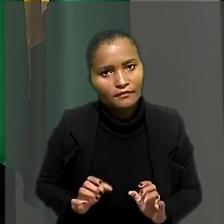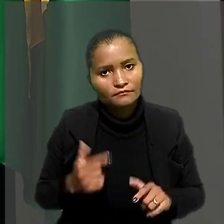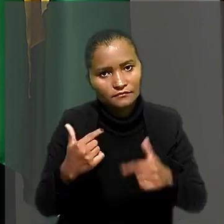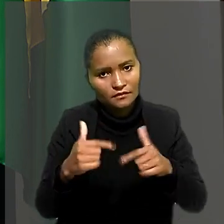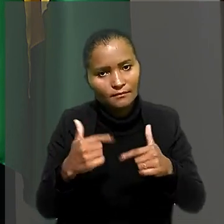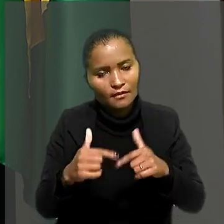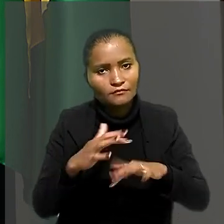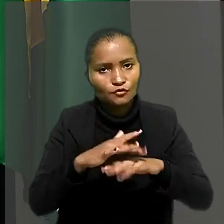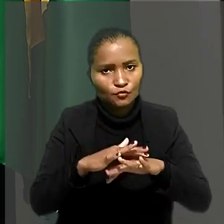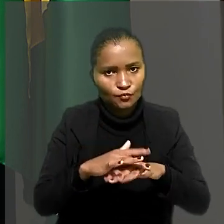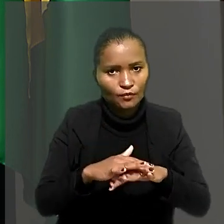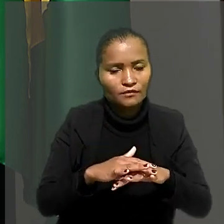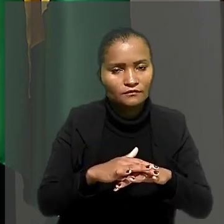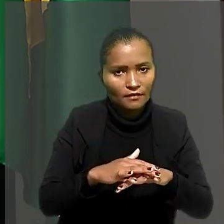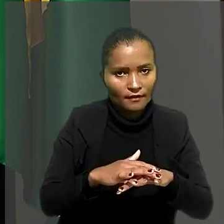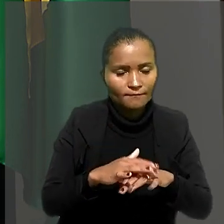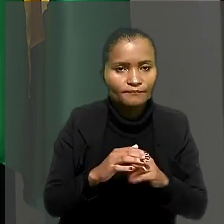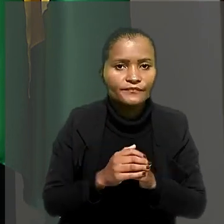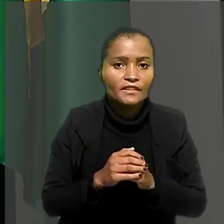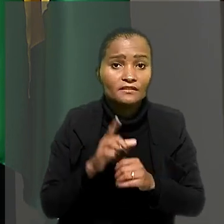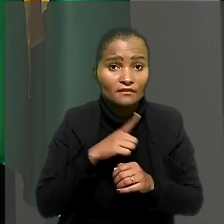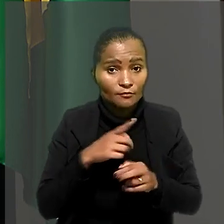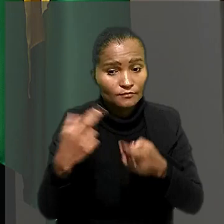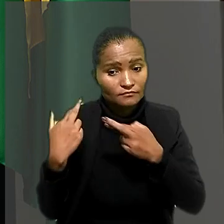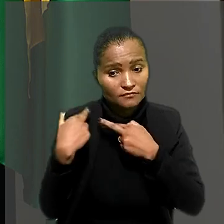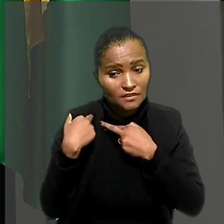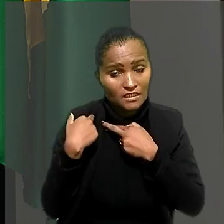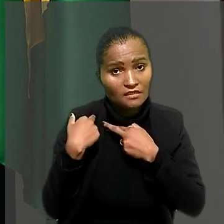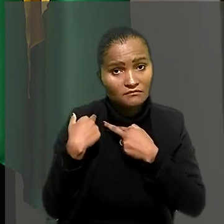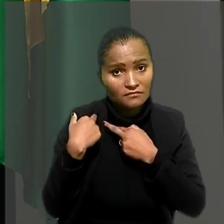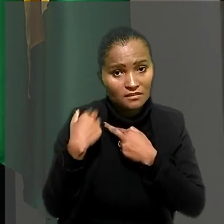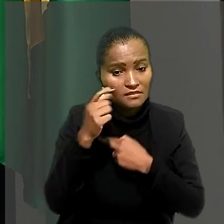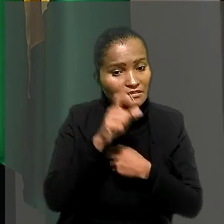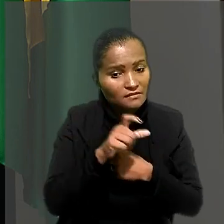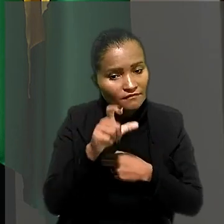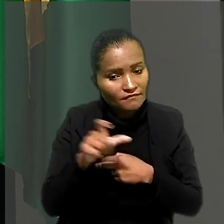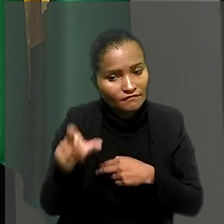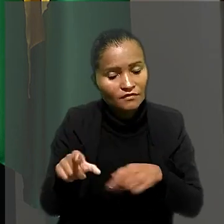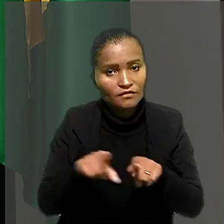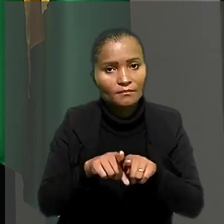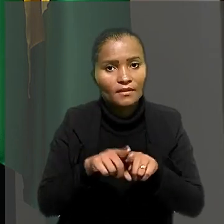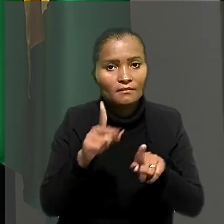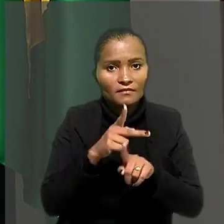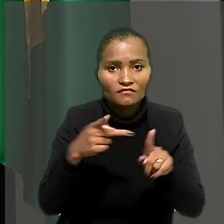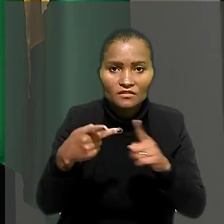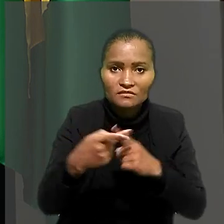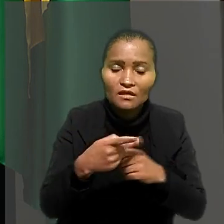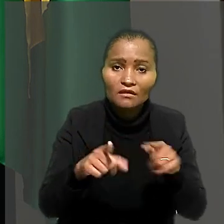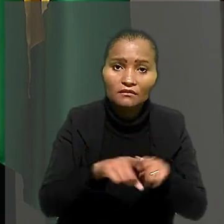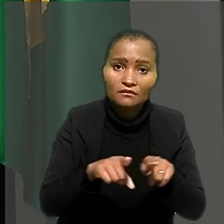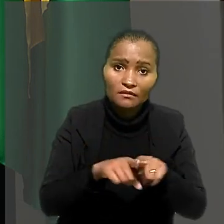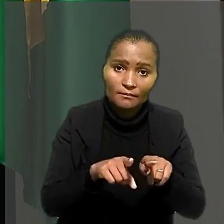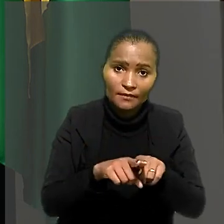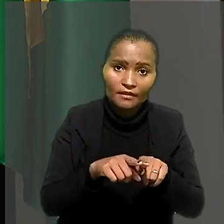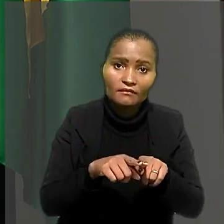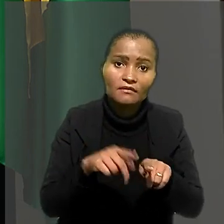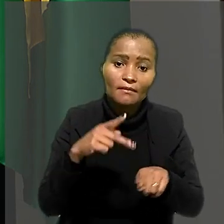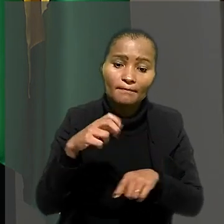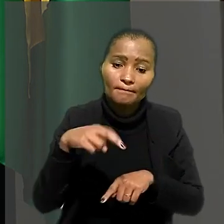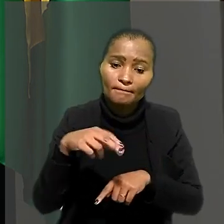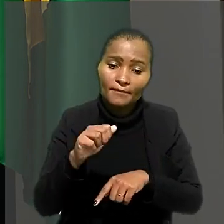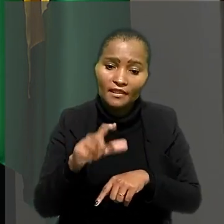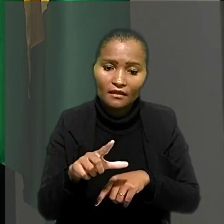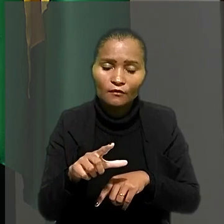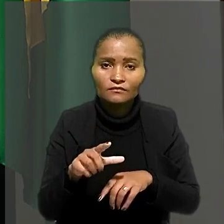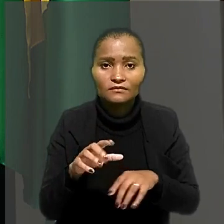sem trabalho e doenças ocupacionais. Existe uma responsabilidade civil, existe uma responsabilidade previdenciária e até penal em muitos casos. Nesse